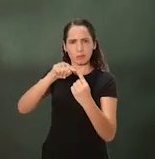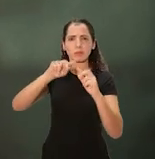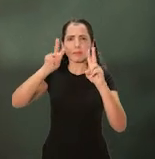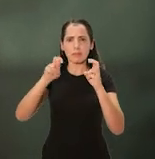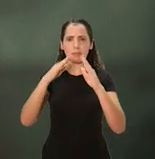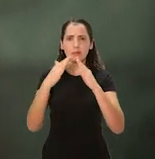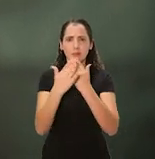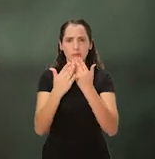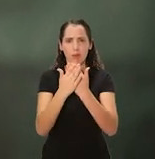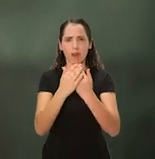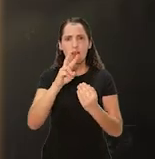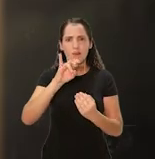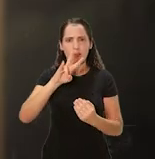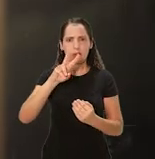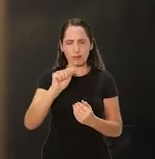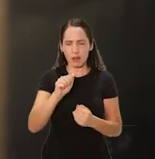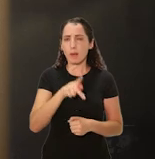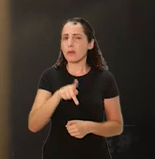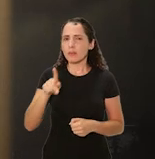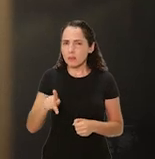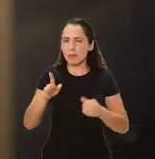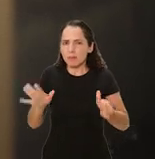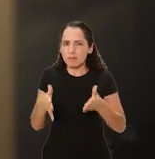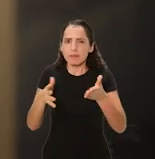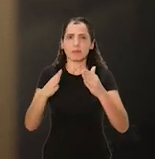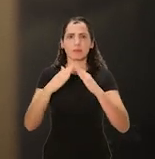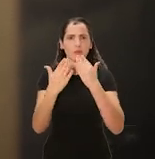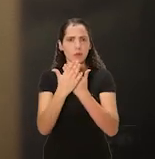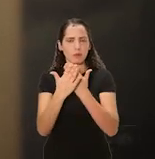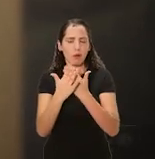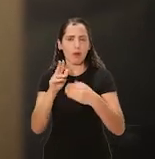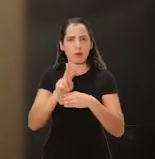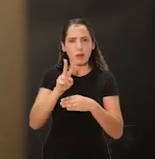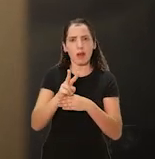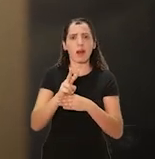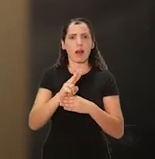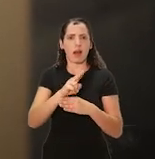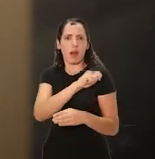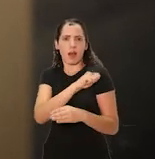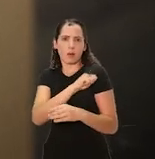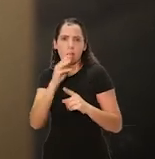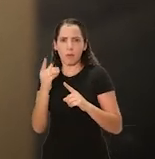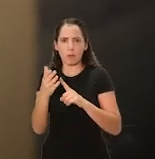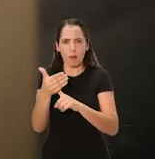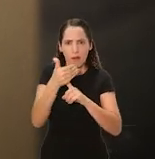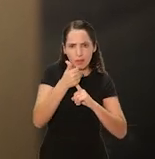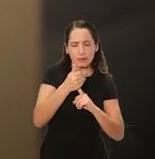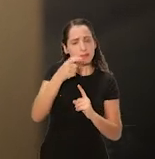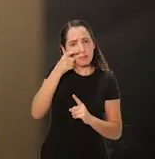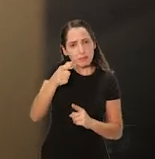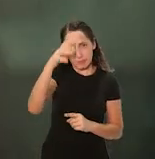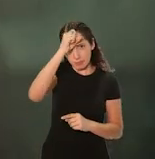para fazer uma escola viva. O é isso? É professor motivado, escola bem cuidada, alunos acolhidos e